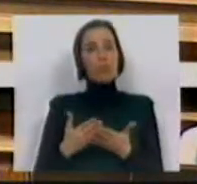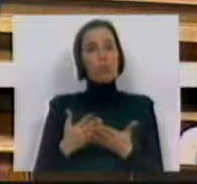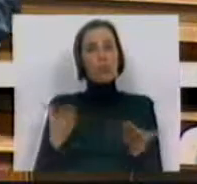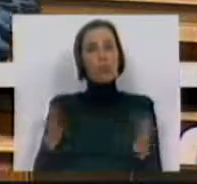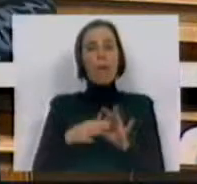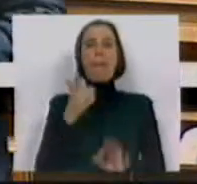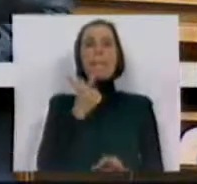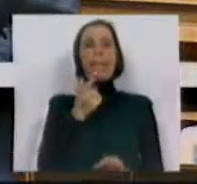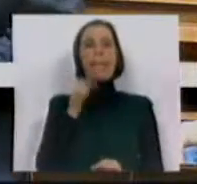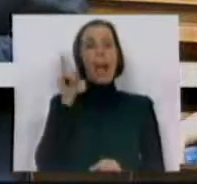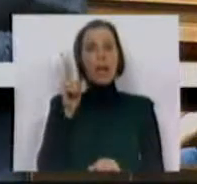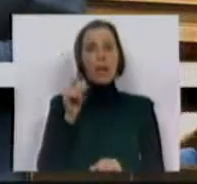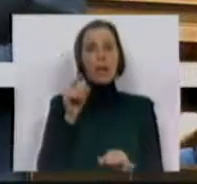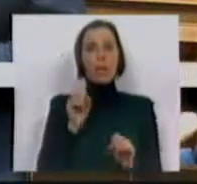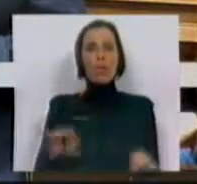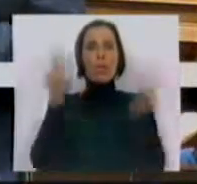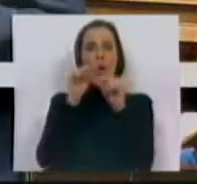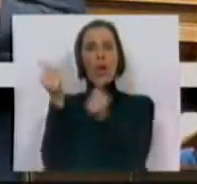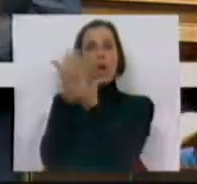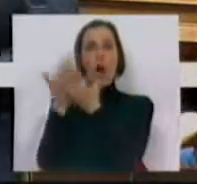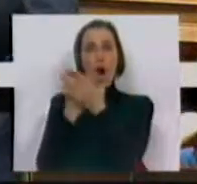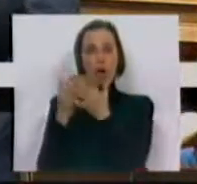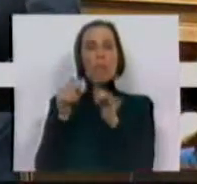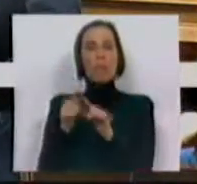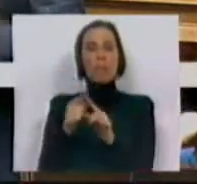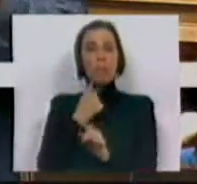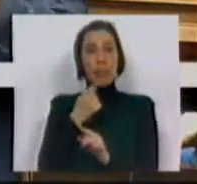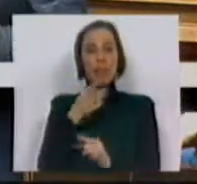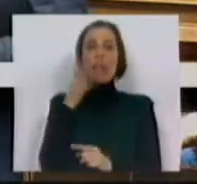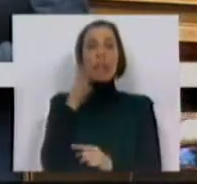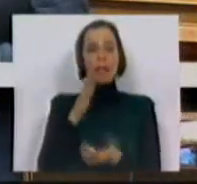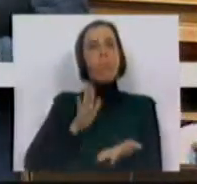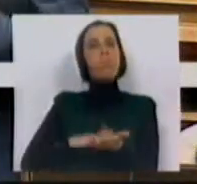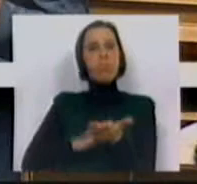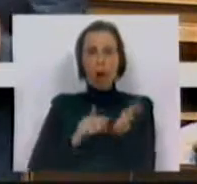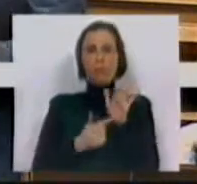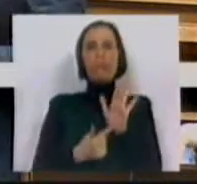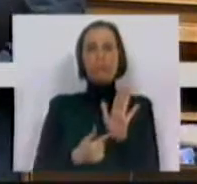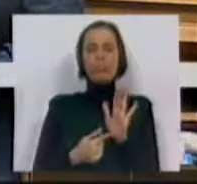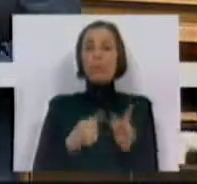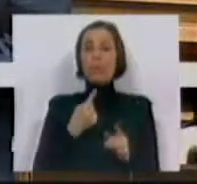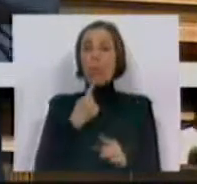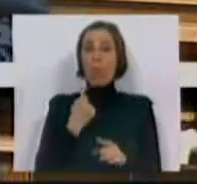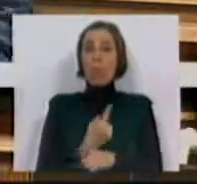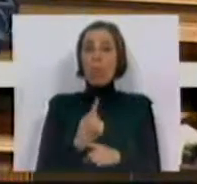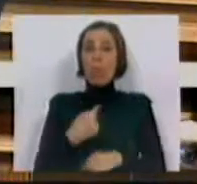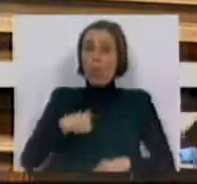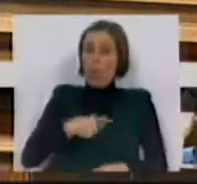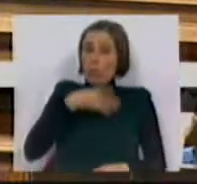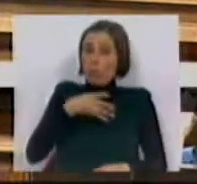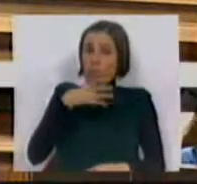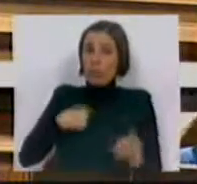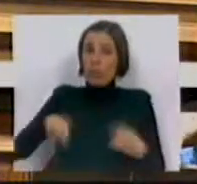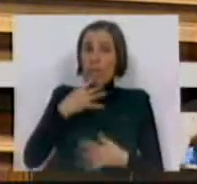think tank britânico, New Econics, relatam e comprovam muito daquilo que aqui estou